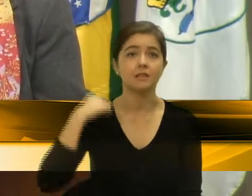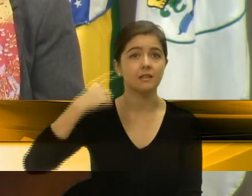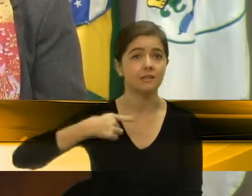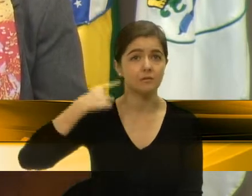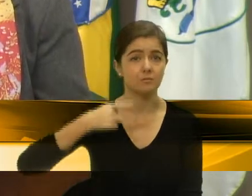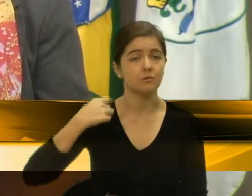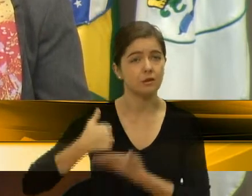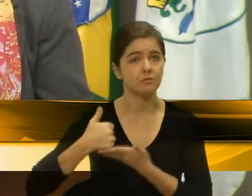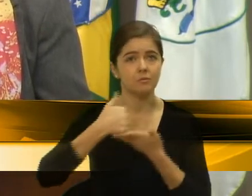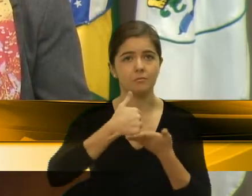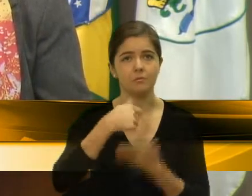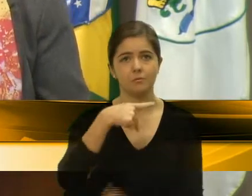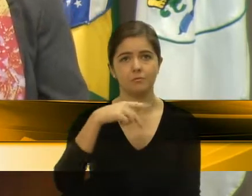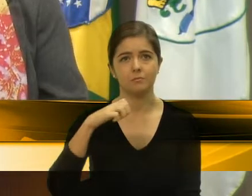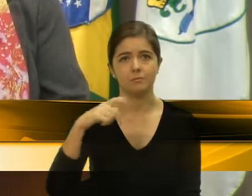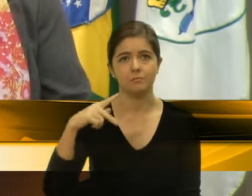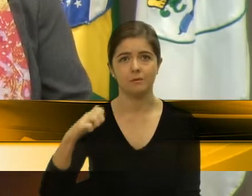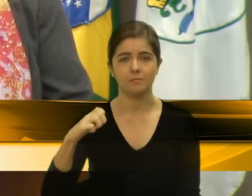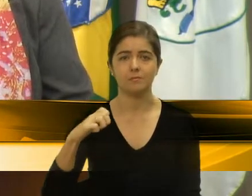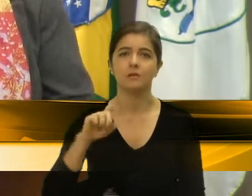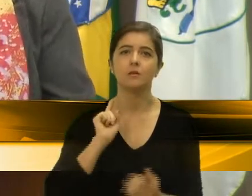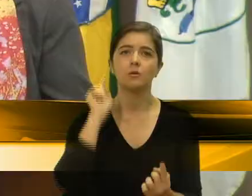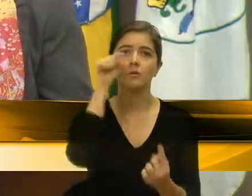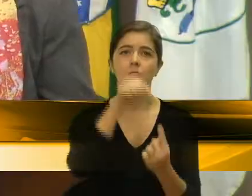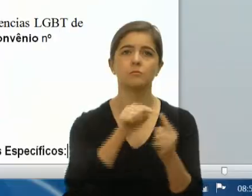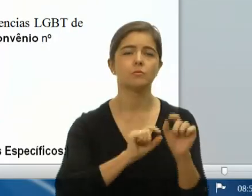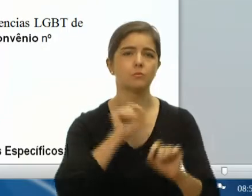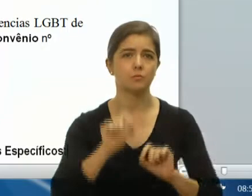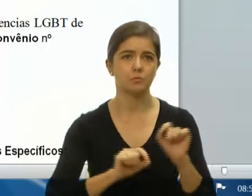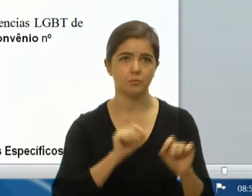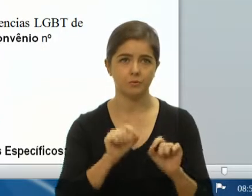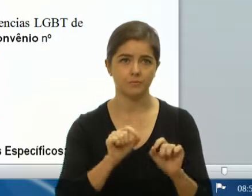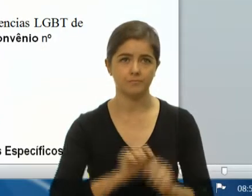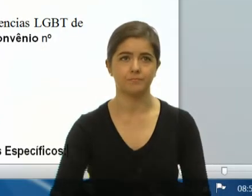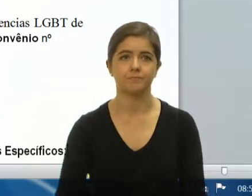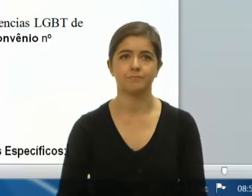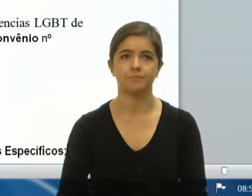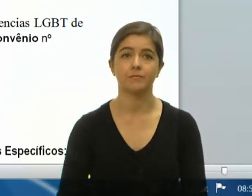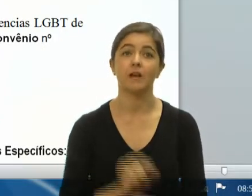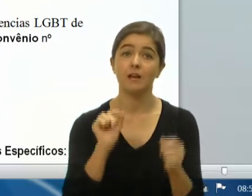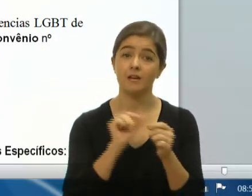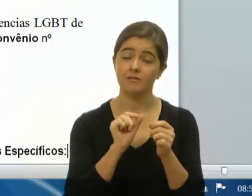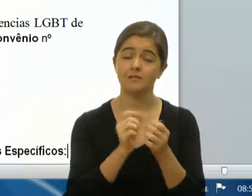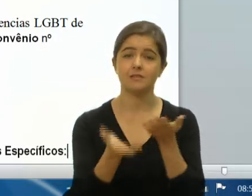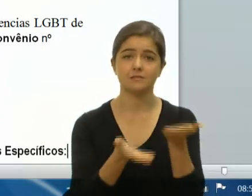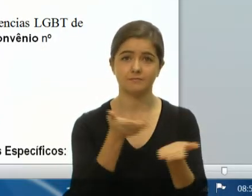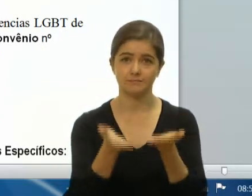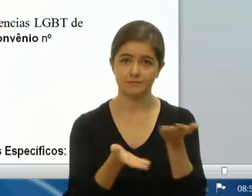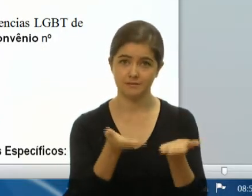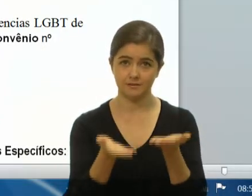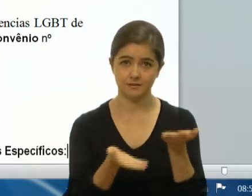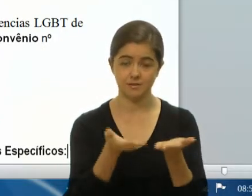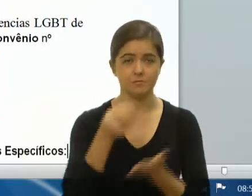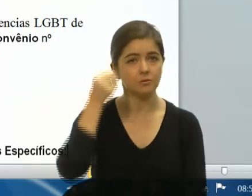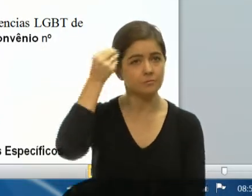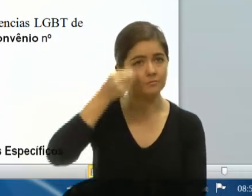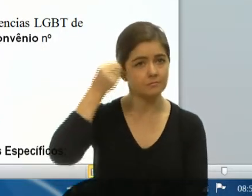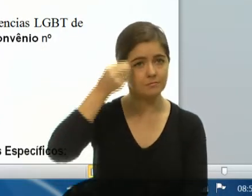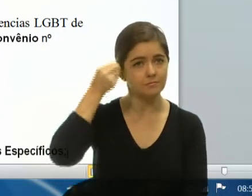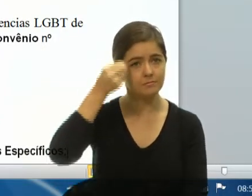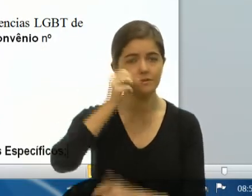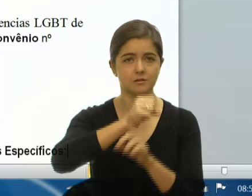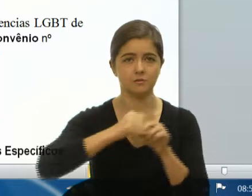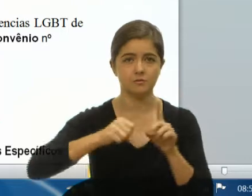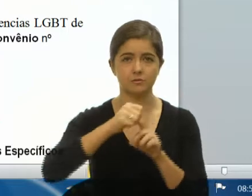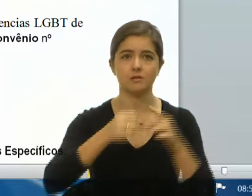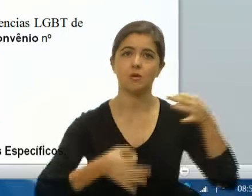Vargas. Nós temos o objetivo de realizar atendimentos psicossocial, jurídico,